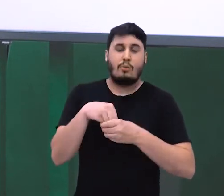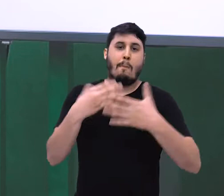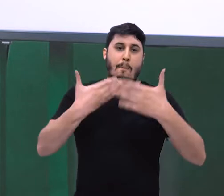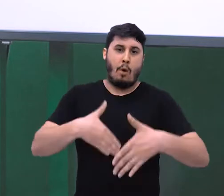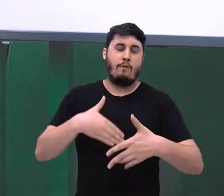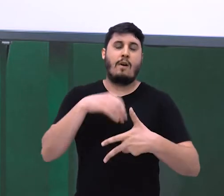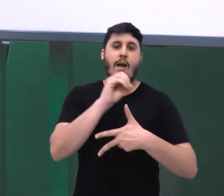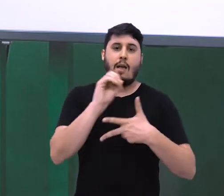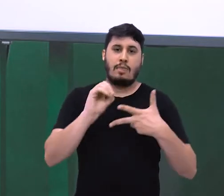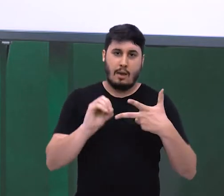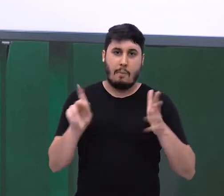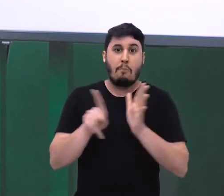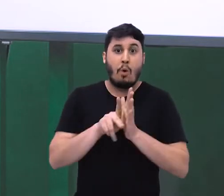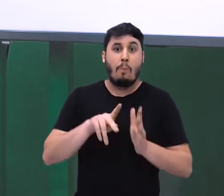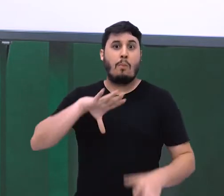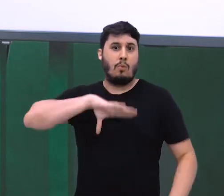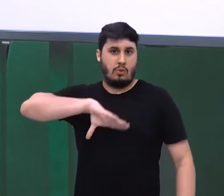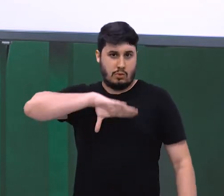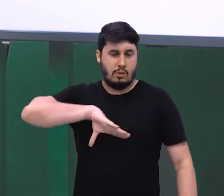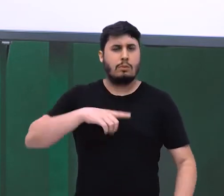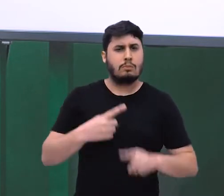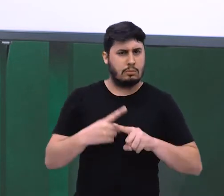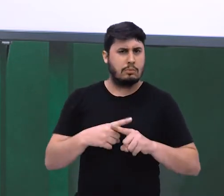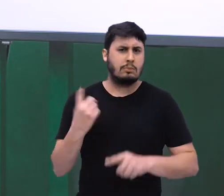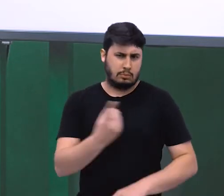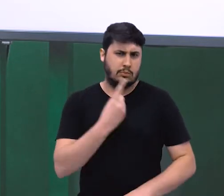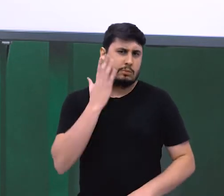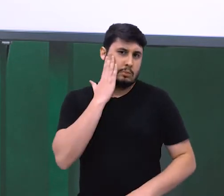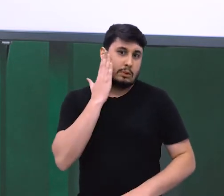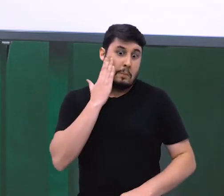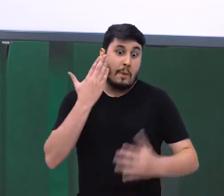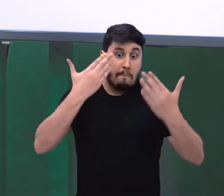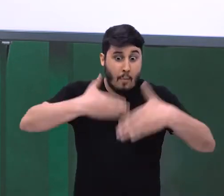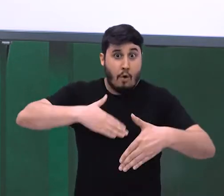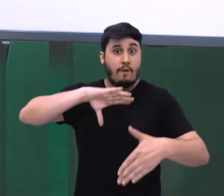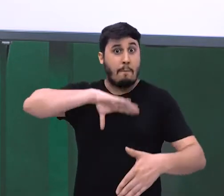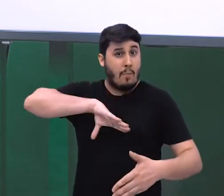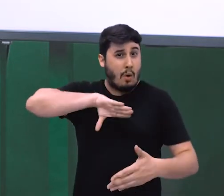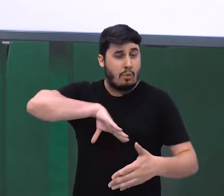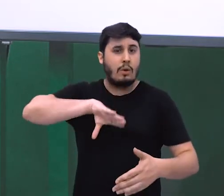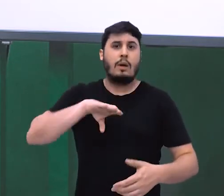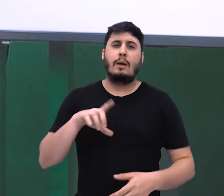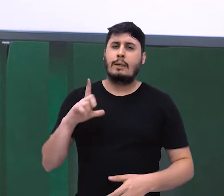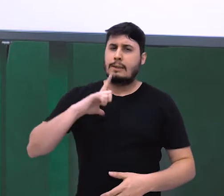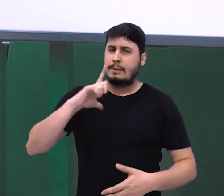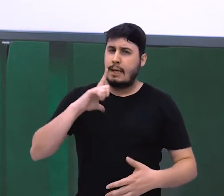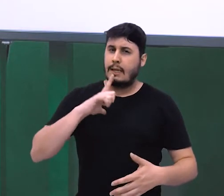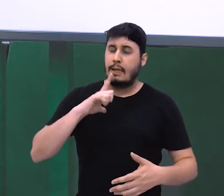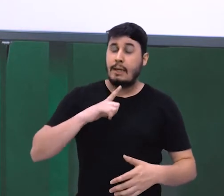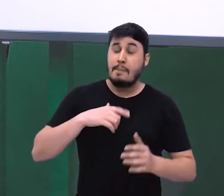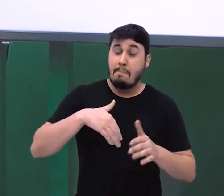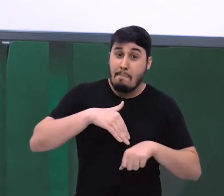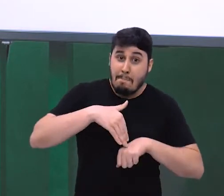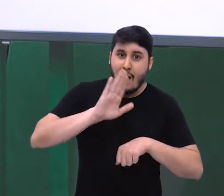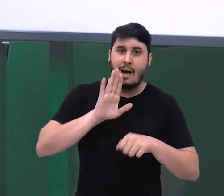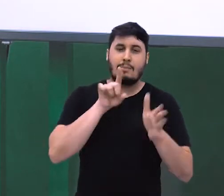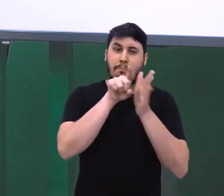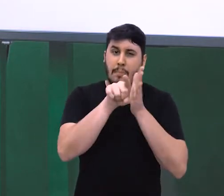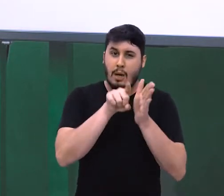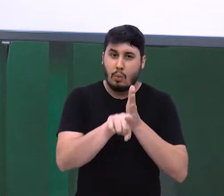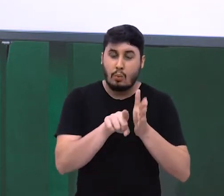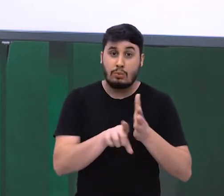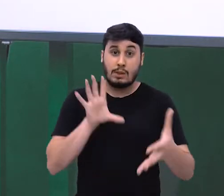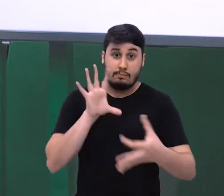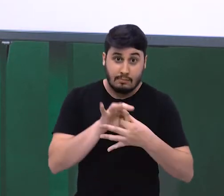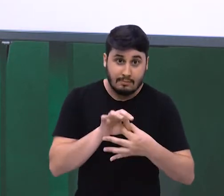Enem. Como nós sabemos, a prova de linguagens contempla muito mais elementos linguísticos, questões de